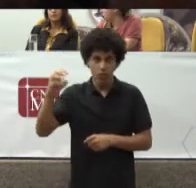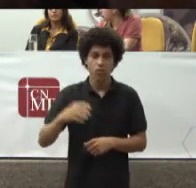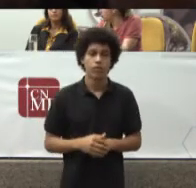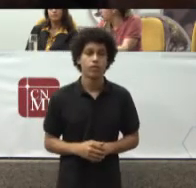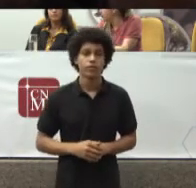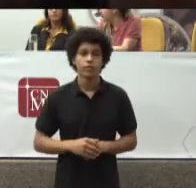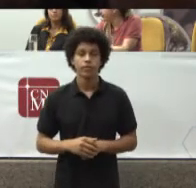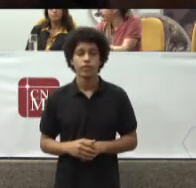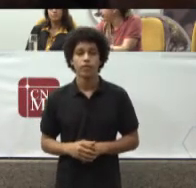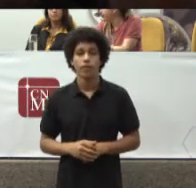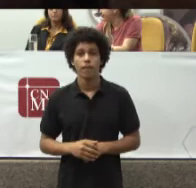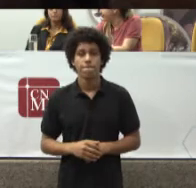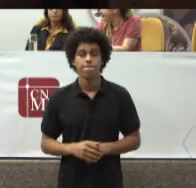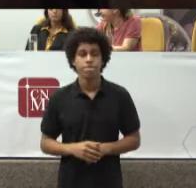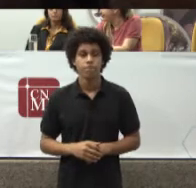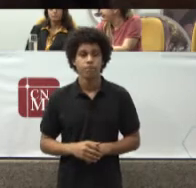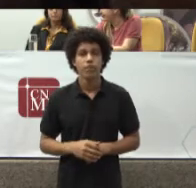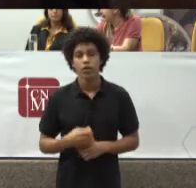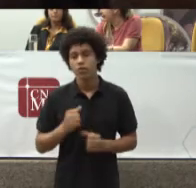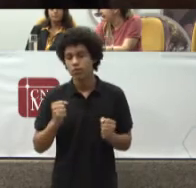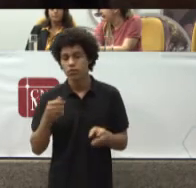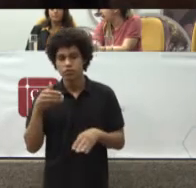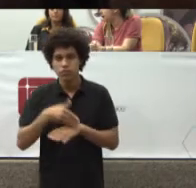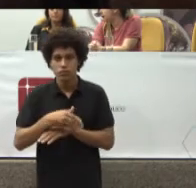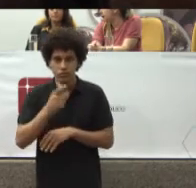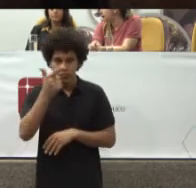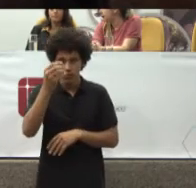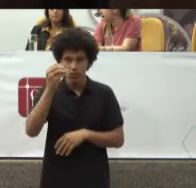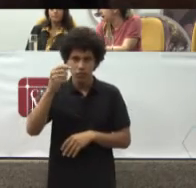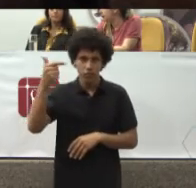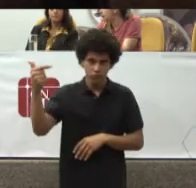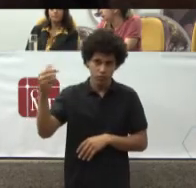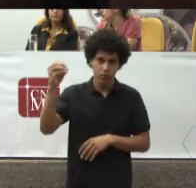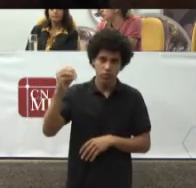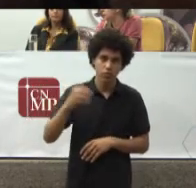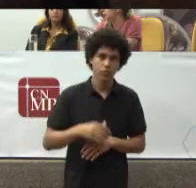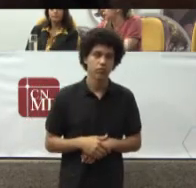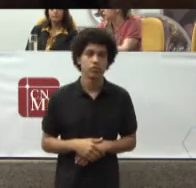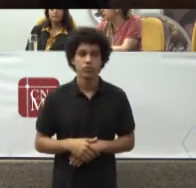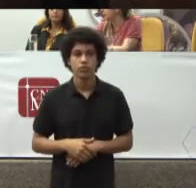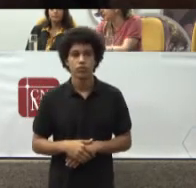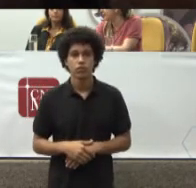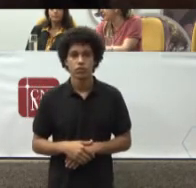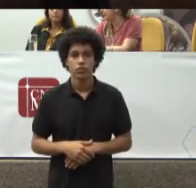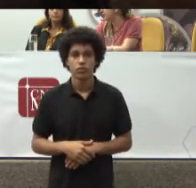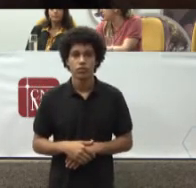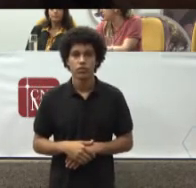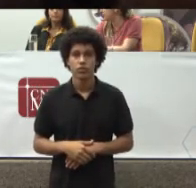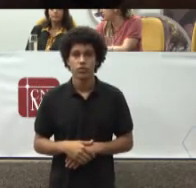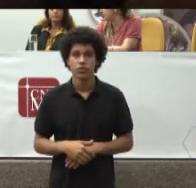Esse é Pode descer Para o 2002 Eu acho 2002 Onde se passou Ah tá